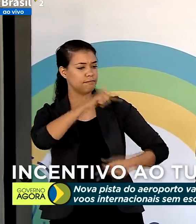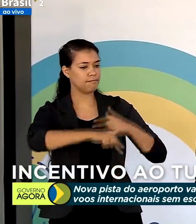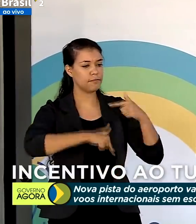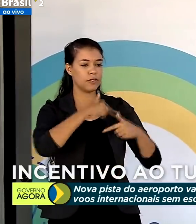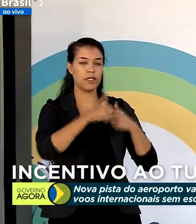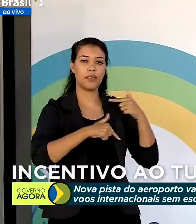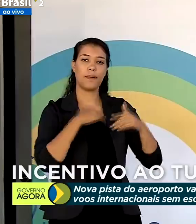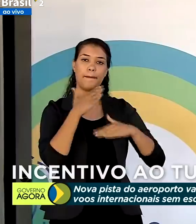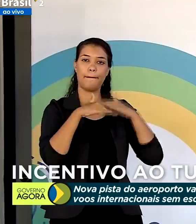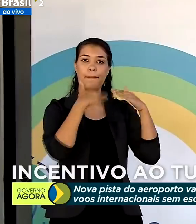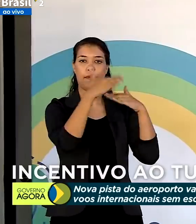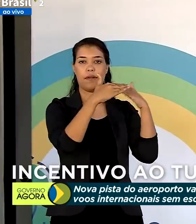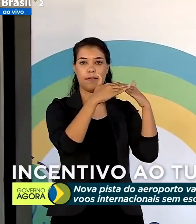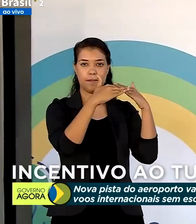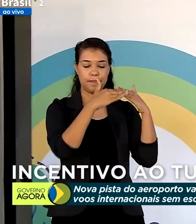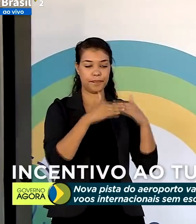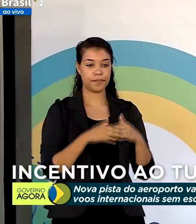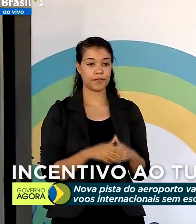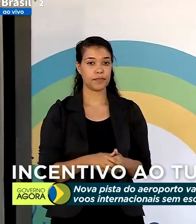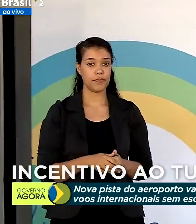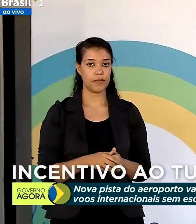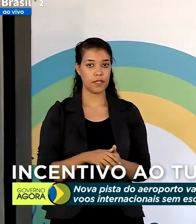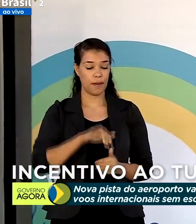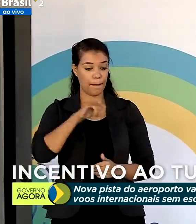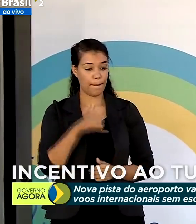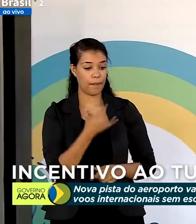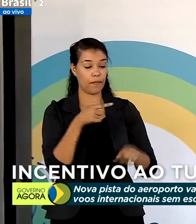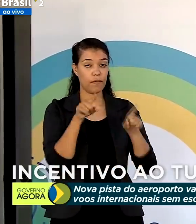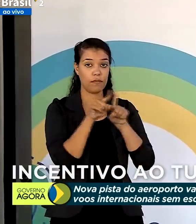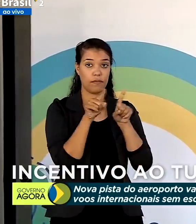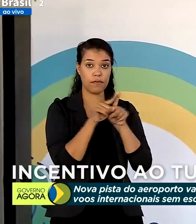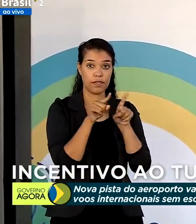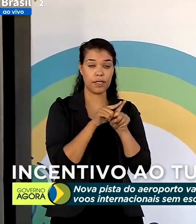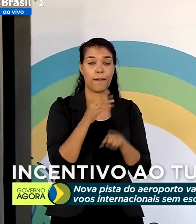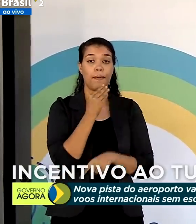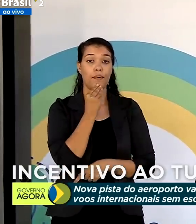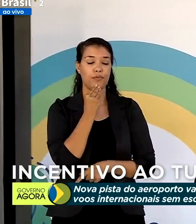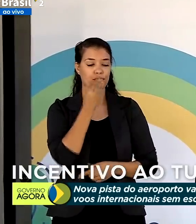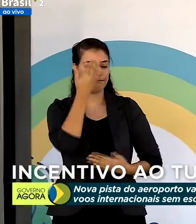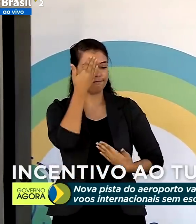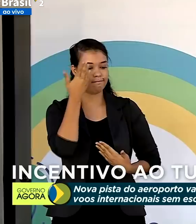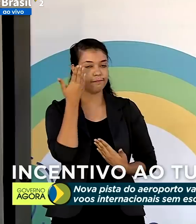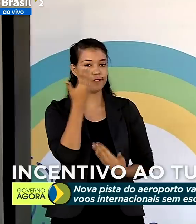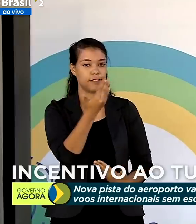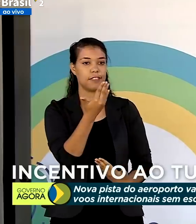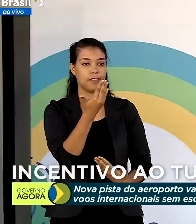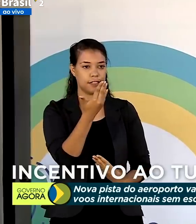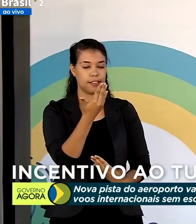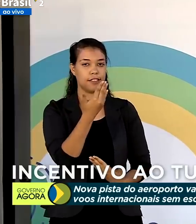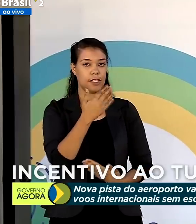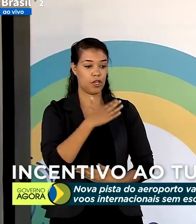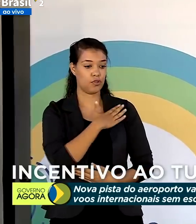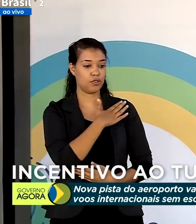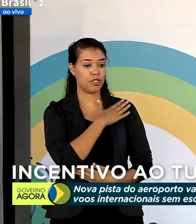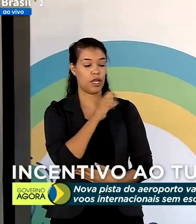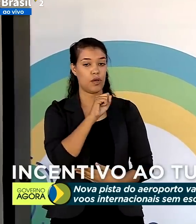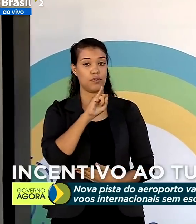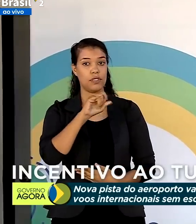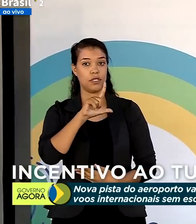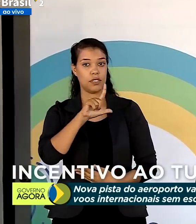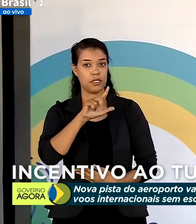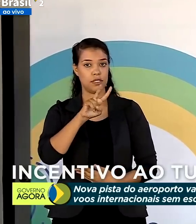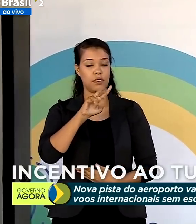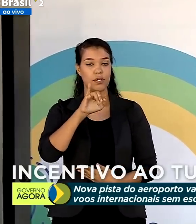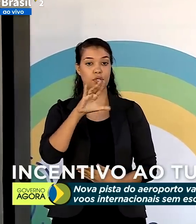nos desafios que nós temos tido. Aproveito também a oportunidade de agradecer ao general Silvio Luna, companheiro de longa